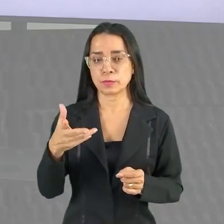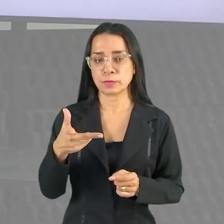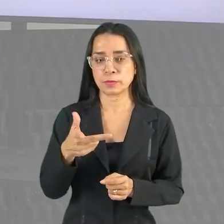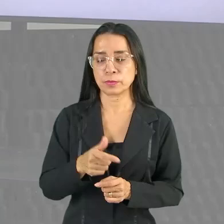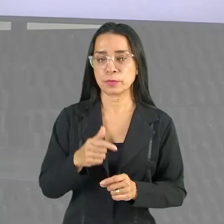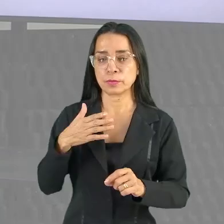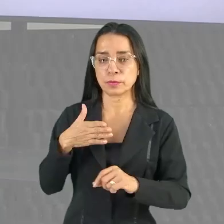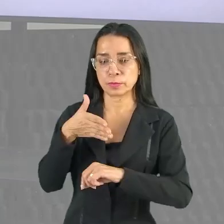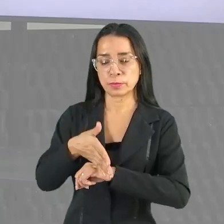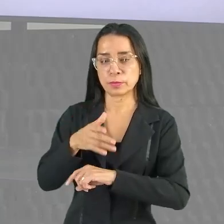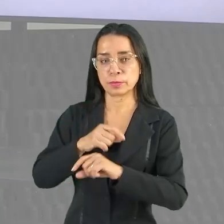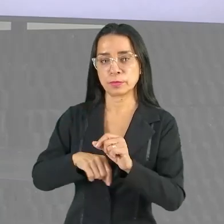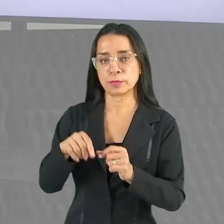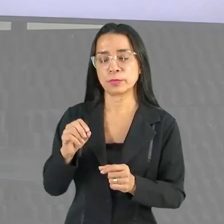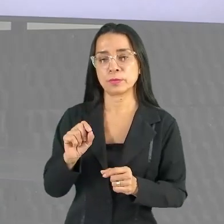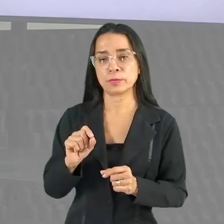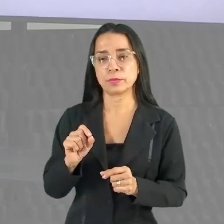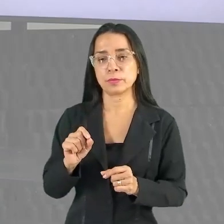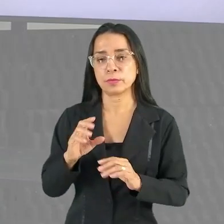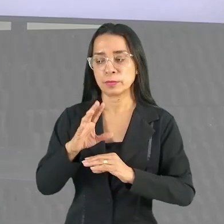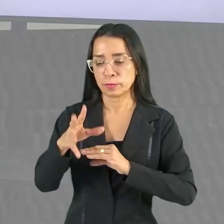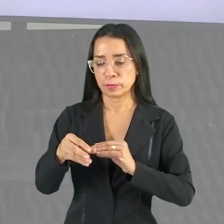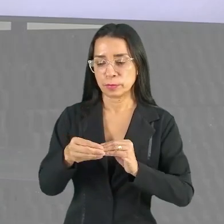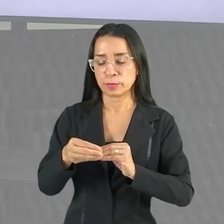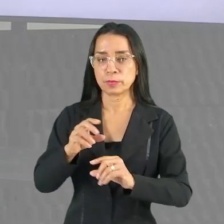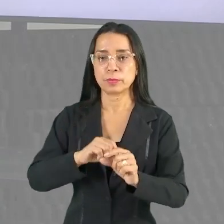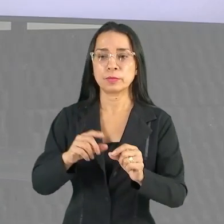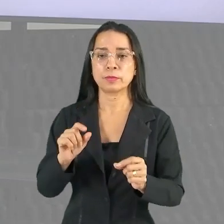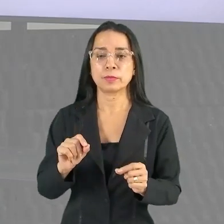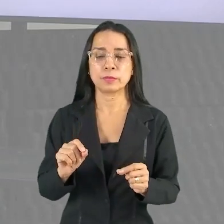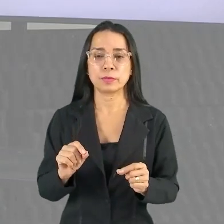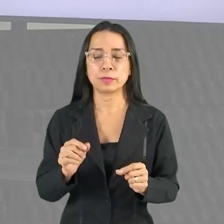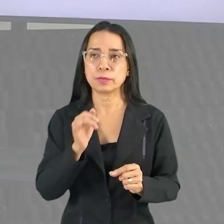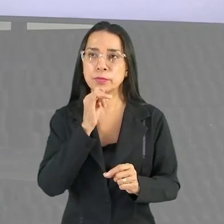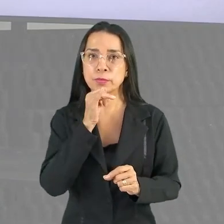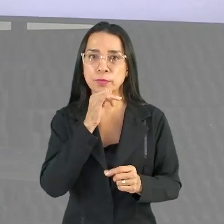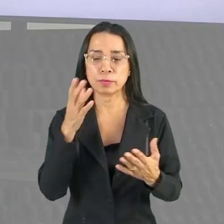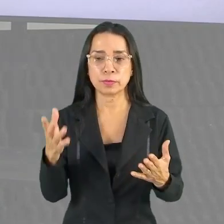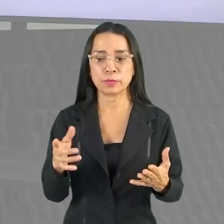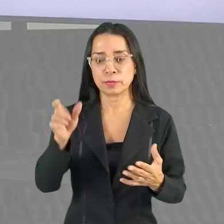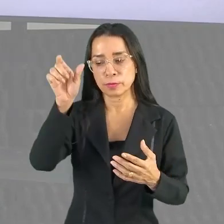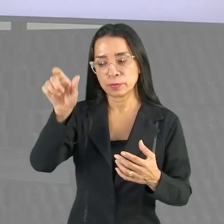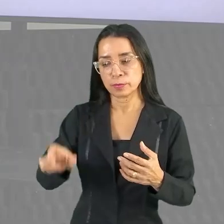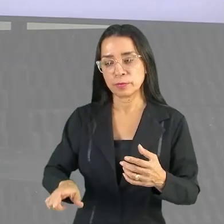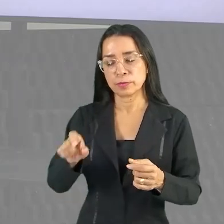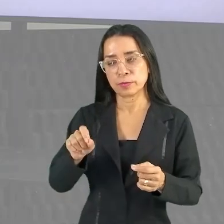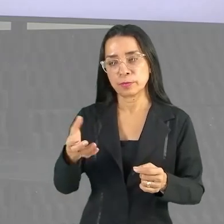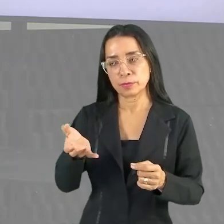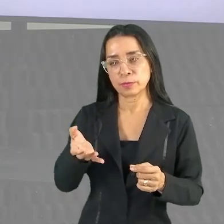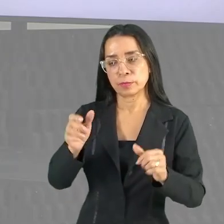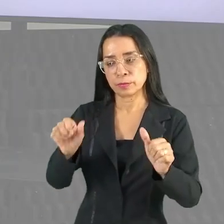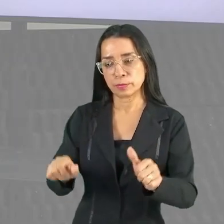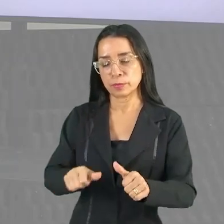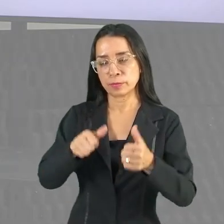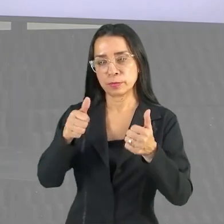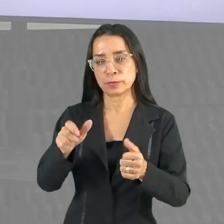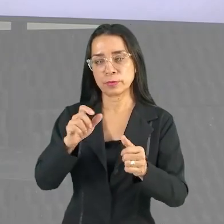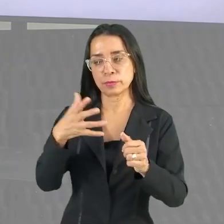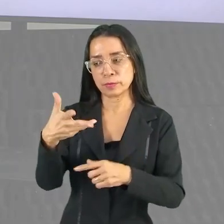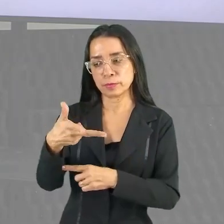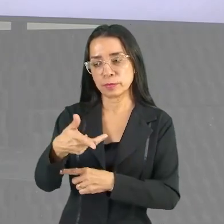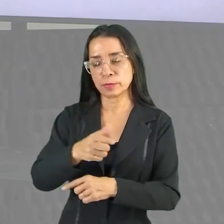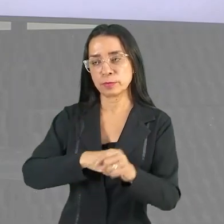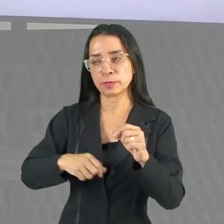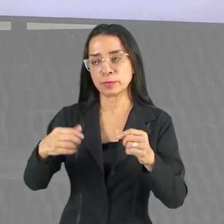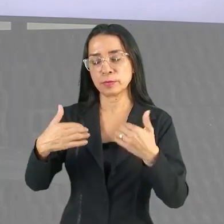estão inseridos dentro desses componentes. Por exemplo, o indivíduo que quer melhorar a sua aptidão